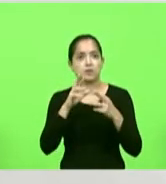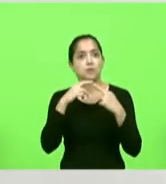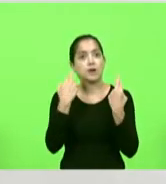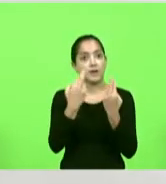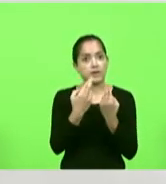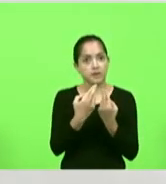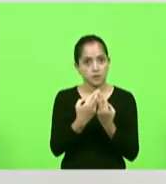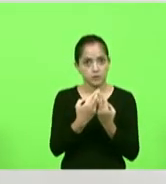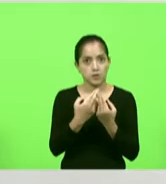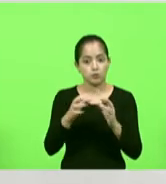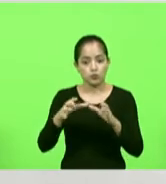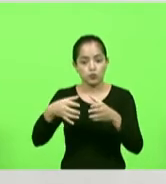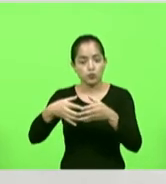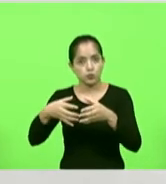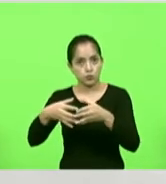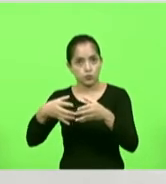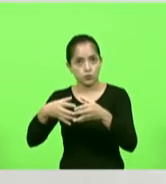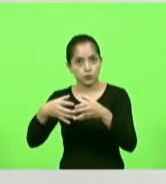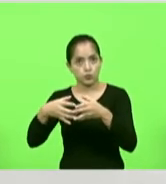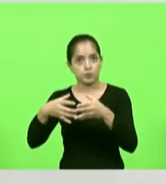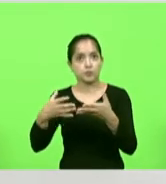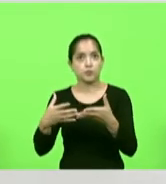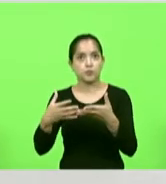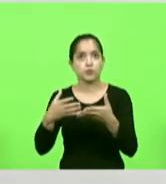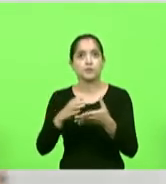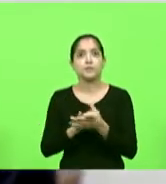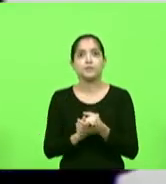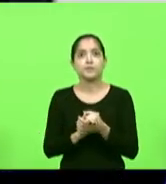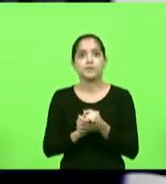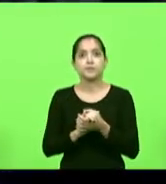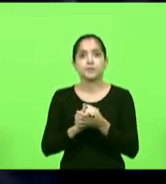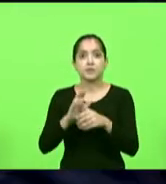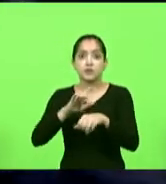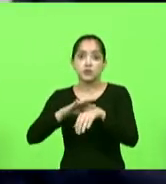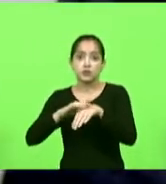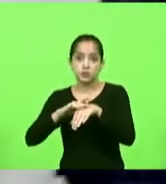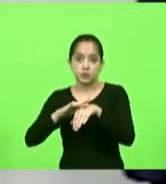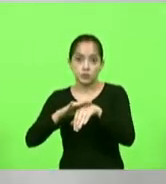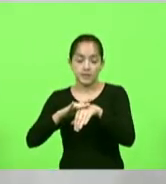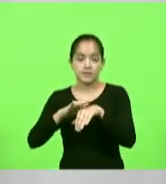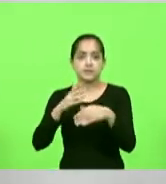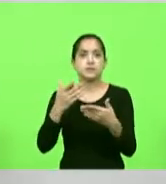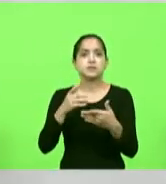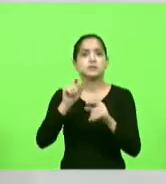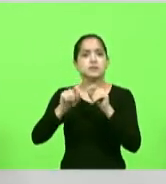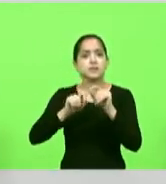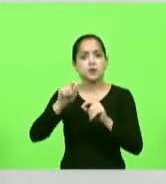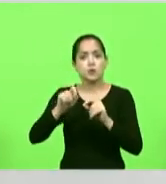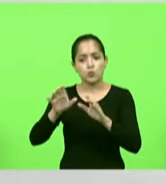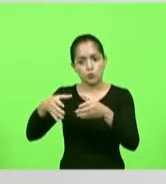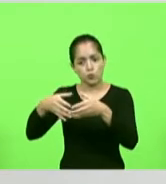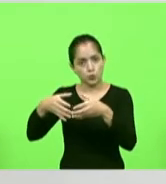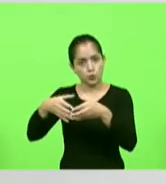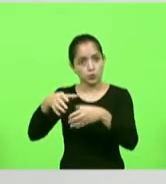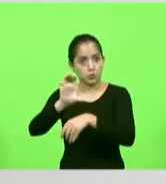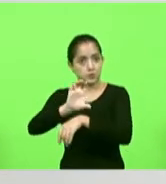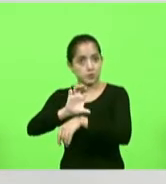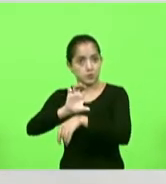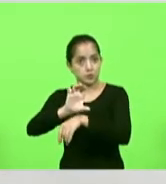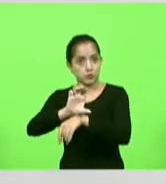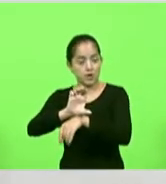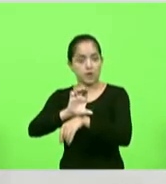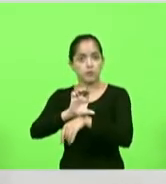da superintendência da divisão de epidemiologia, que é o órgão estadual que recebe